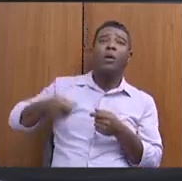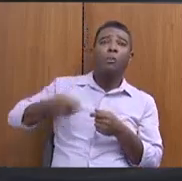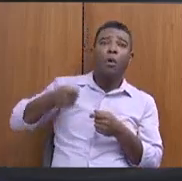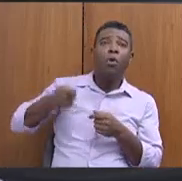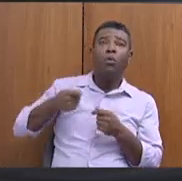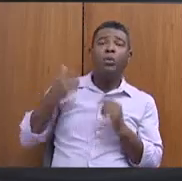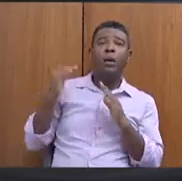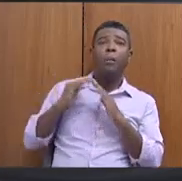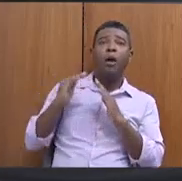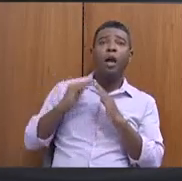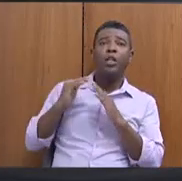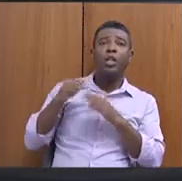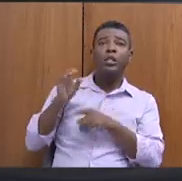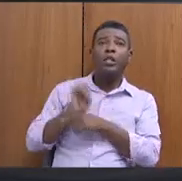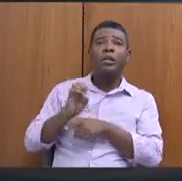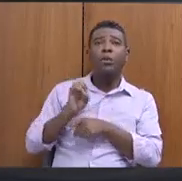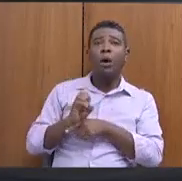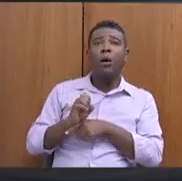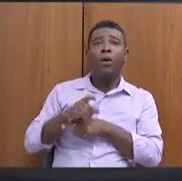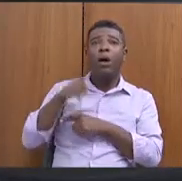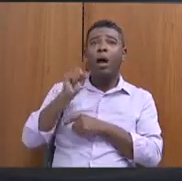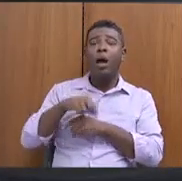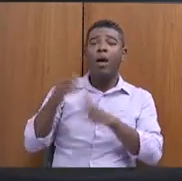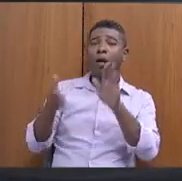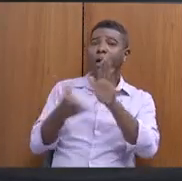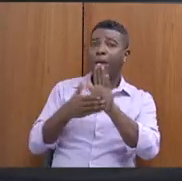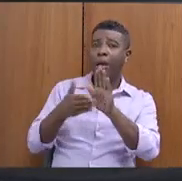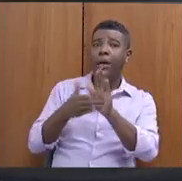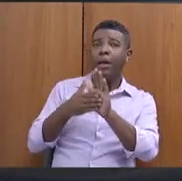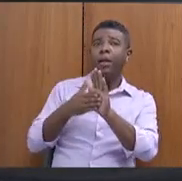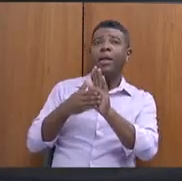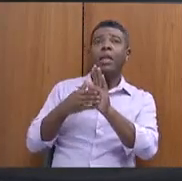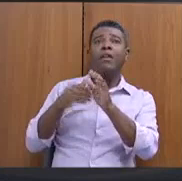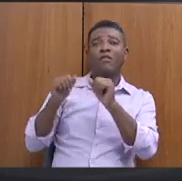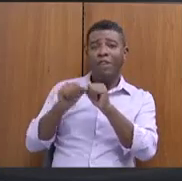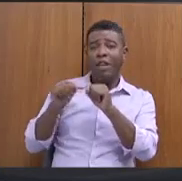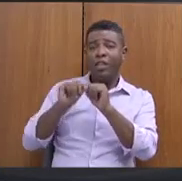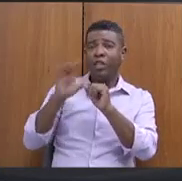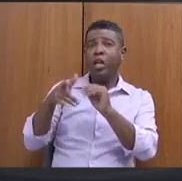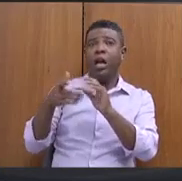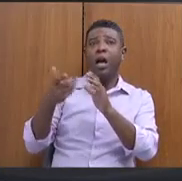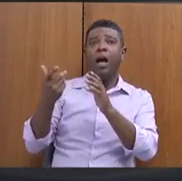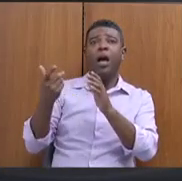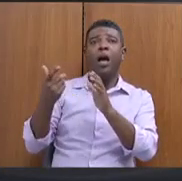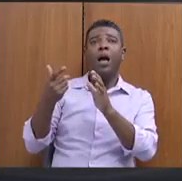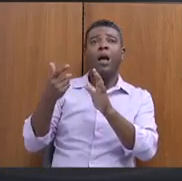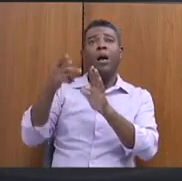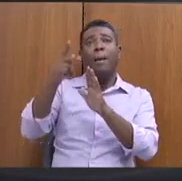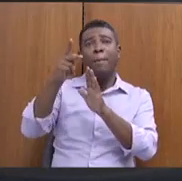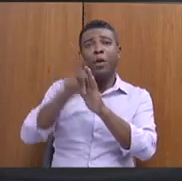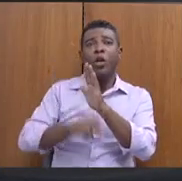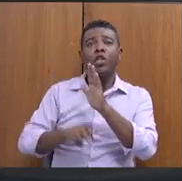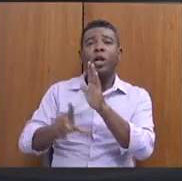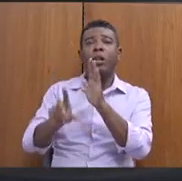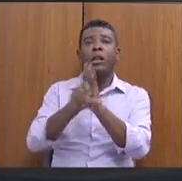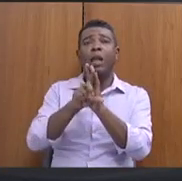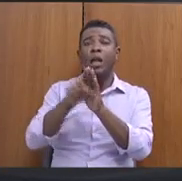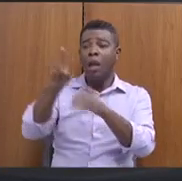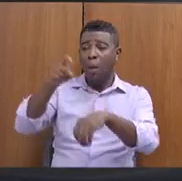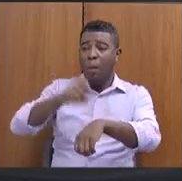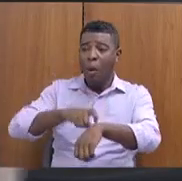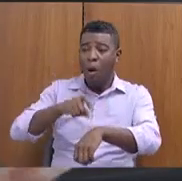É uma política que não existe. Nós, inclusive, apresentamos um projeto de lei para que exista, para que as pessoas não sejam, nesses momentos de calamidade,